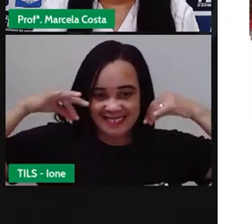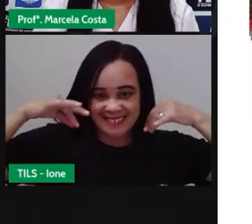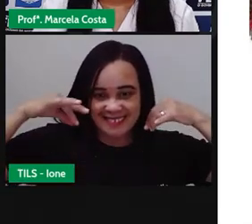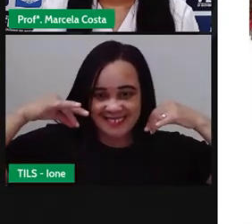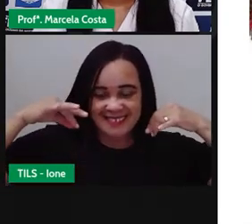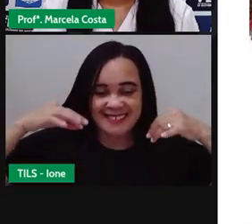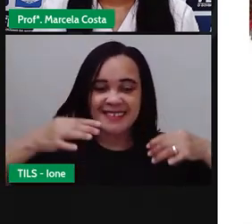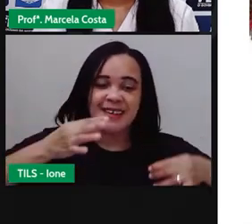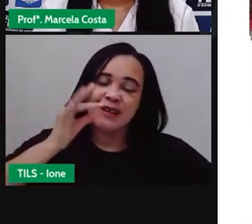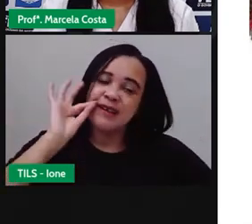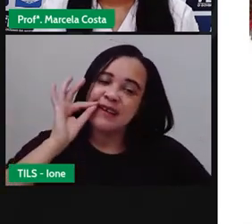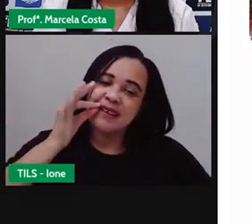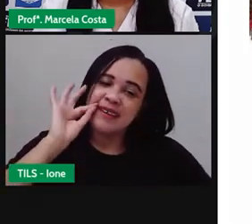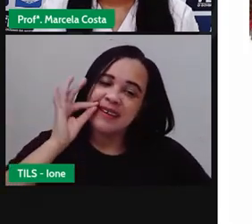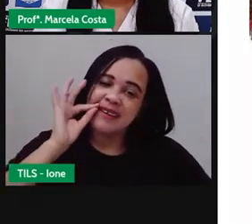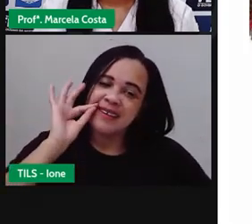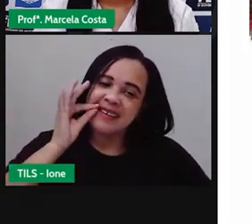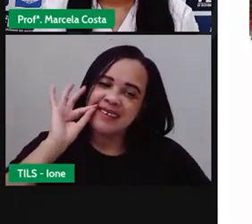café,